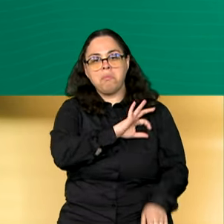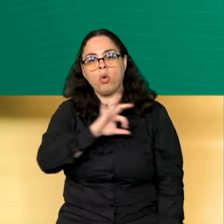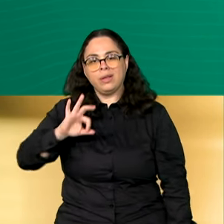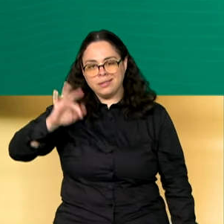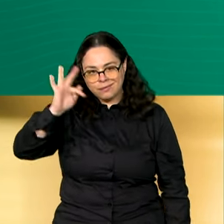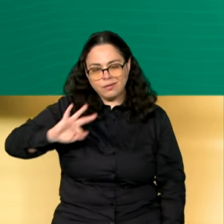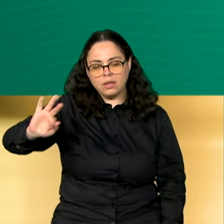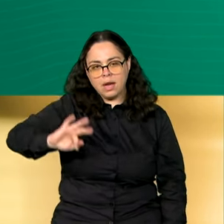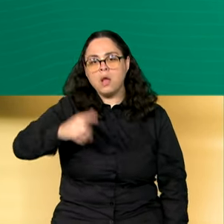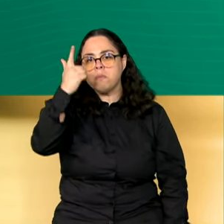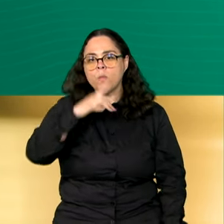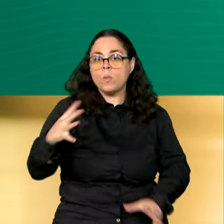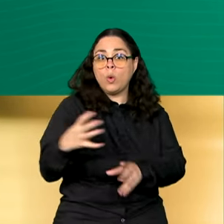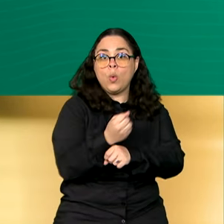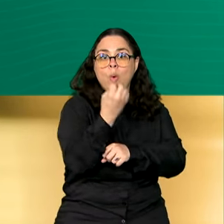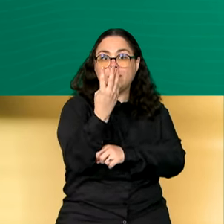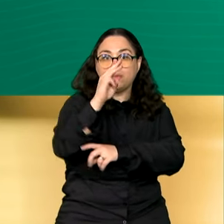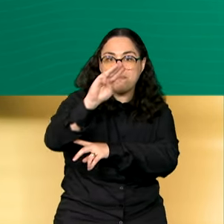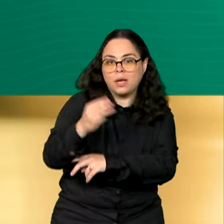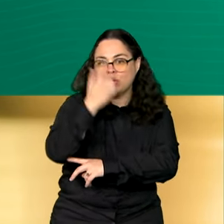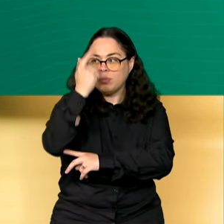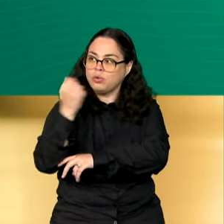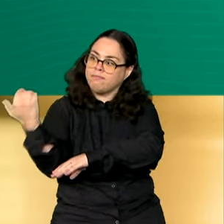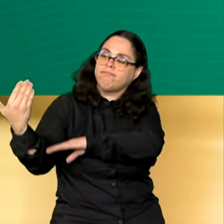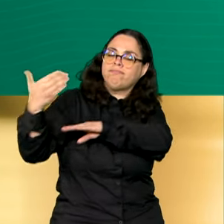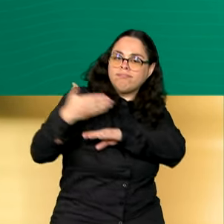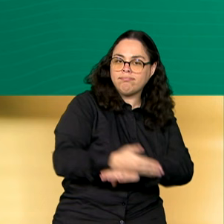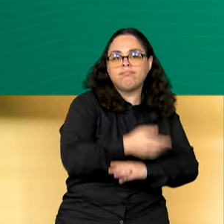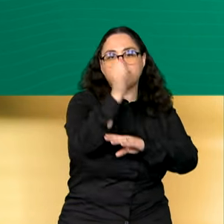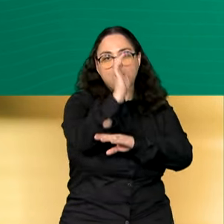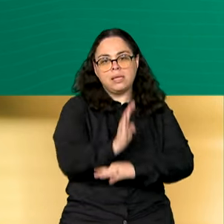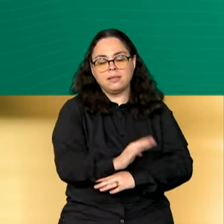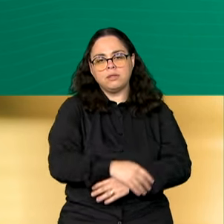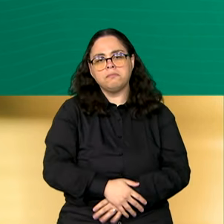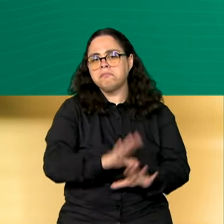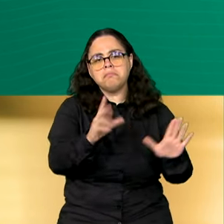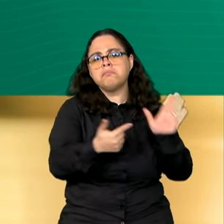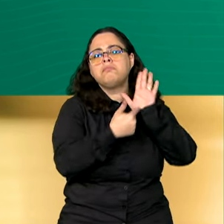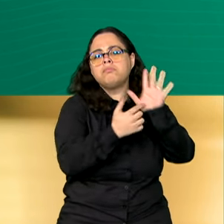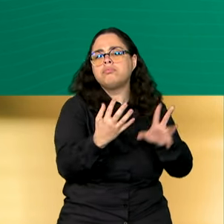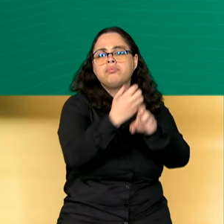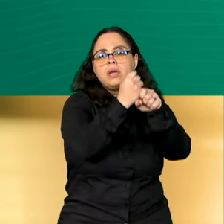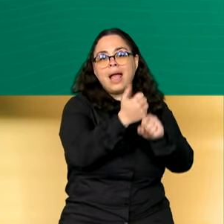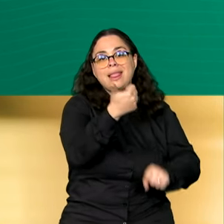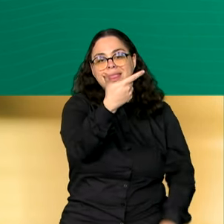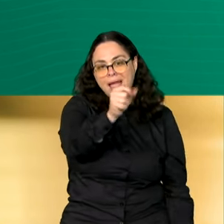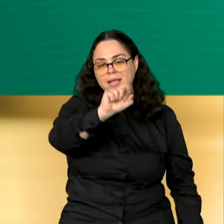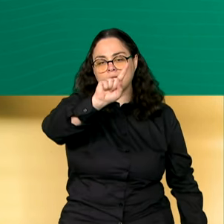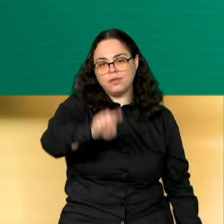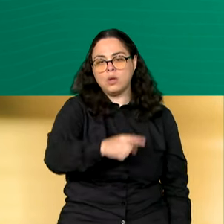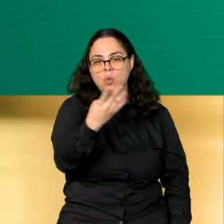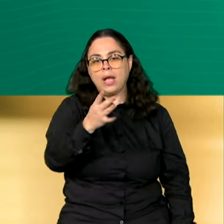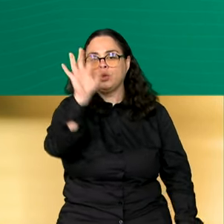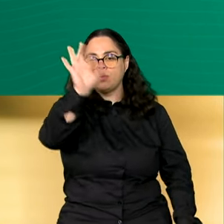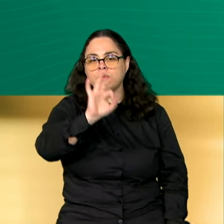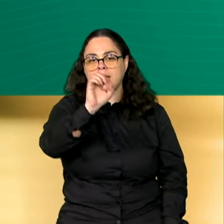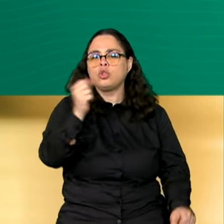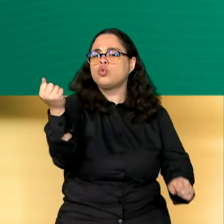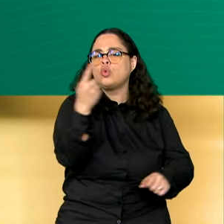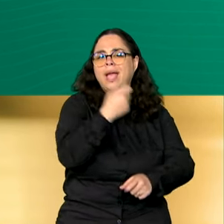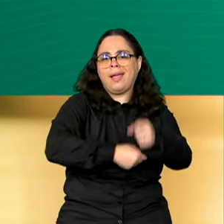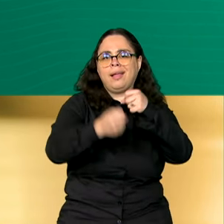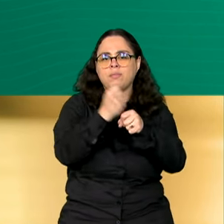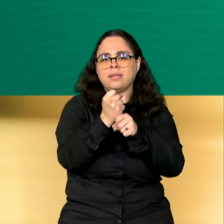estrangeiros estiveram no Brasil. O número representa 10,4% a mais do que no mesmo período de